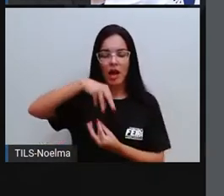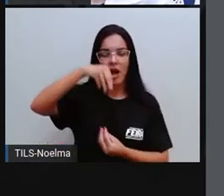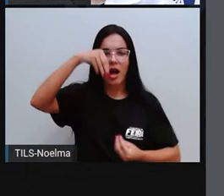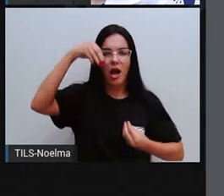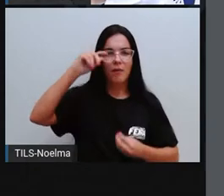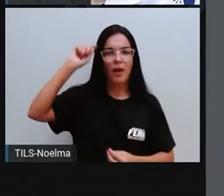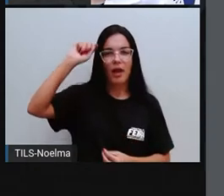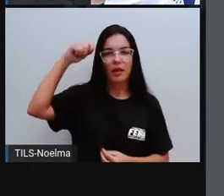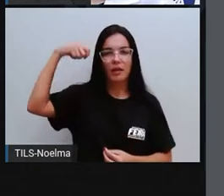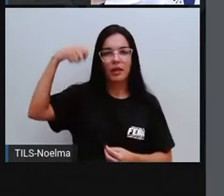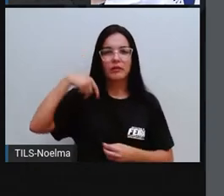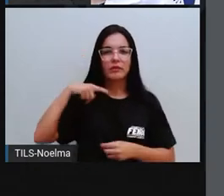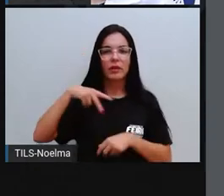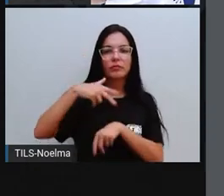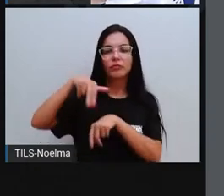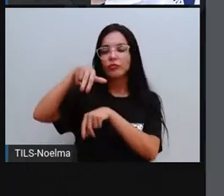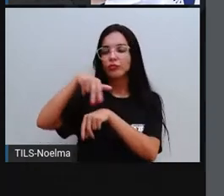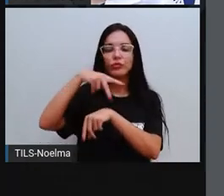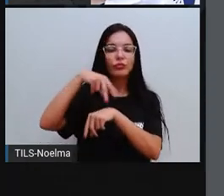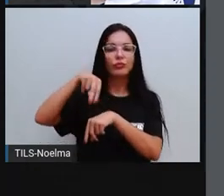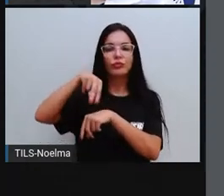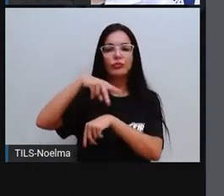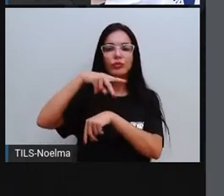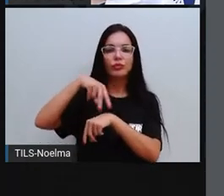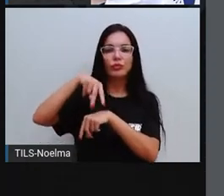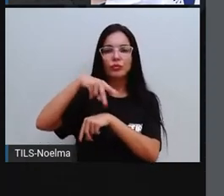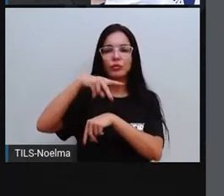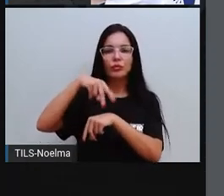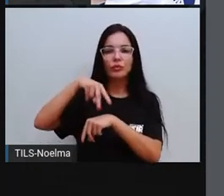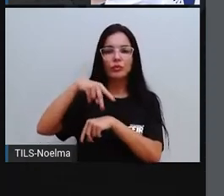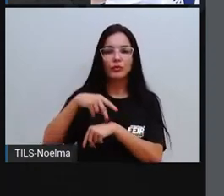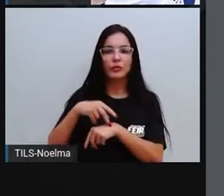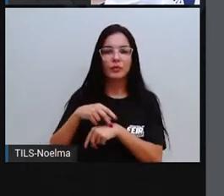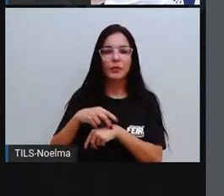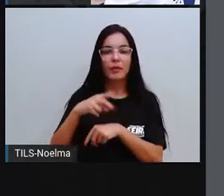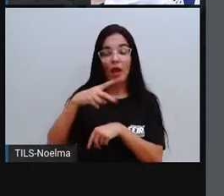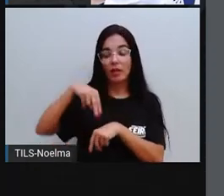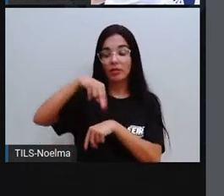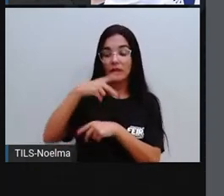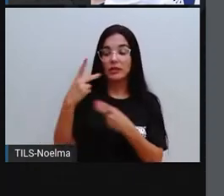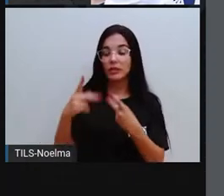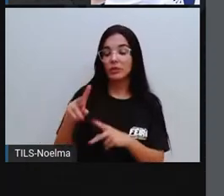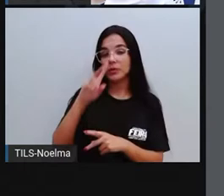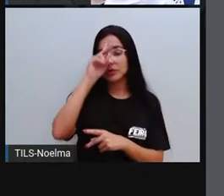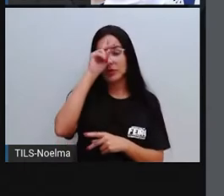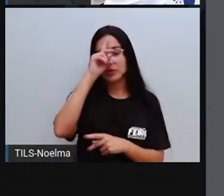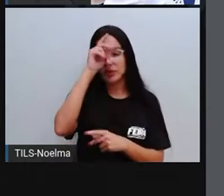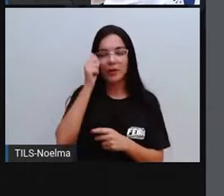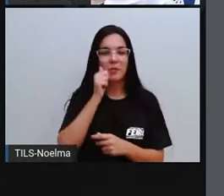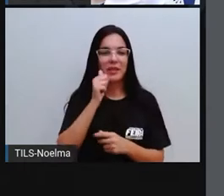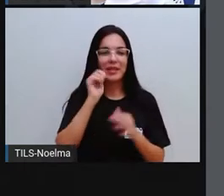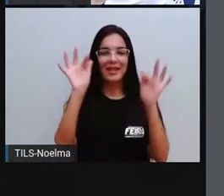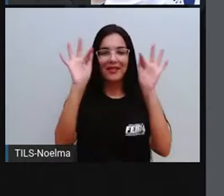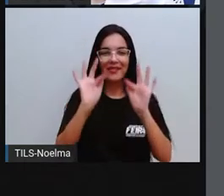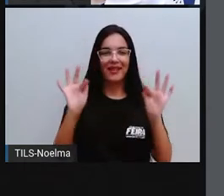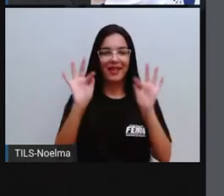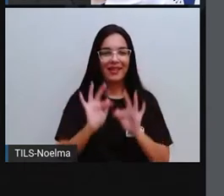balança seu corpo para resistir. Dança sua história, menina feliz.